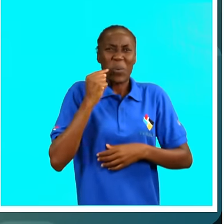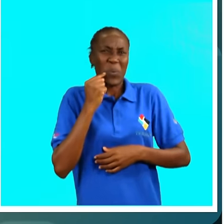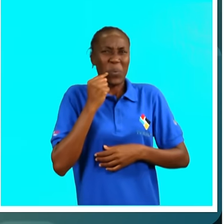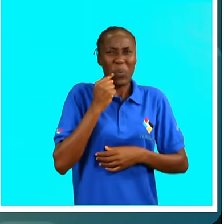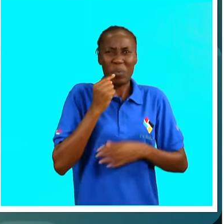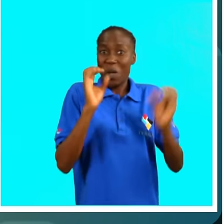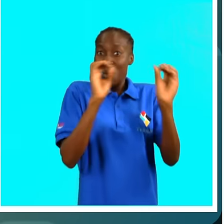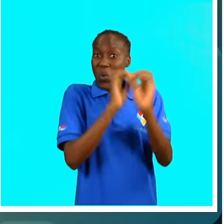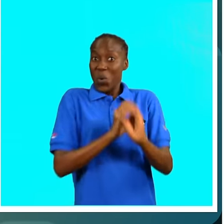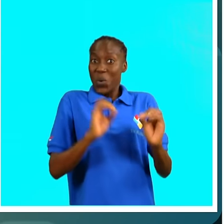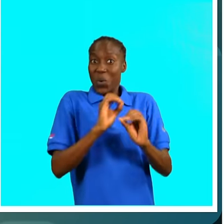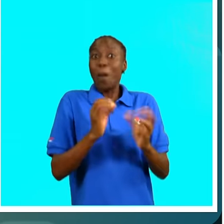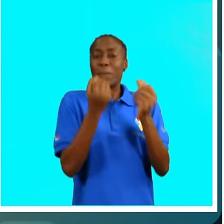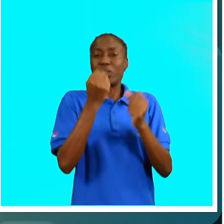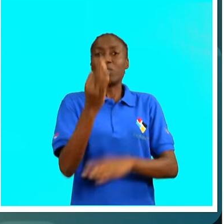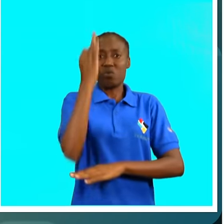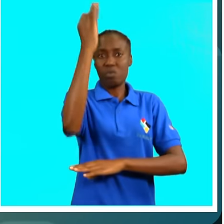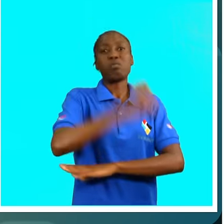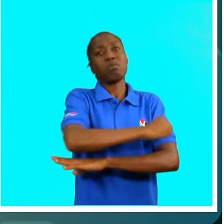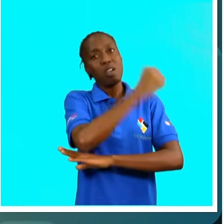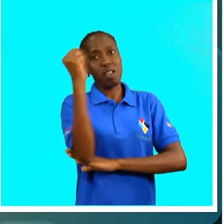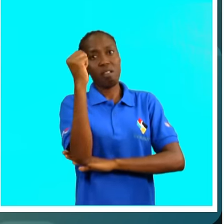nós saímos a ganhar em termos futuros.